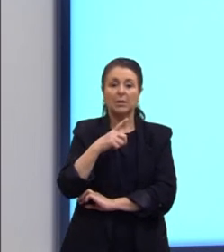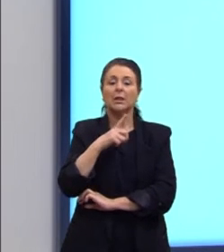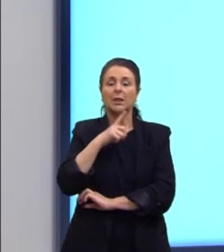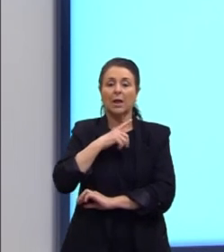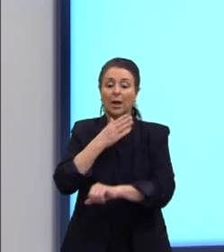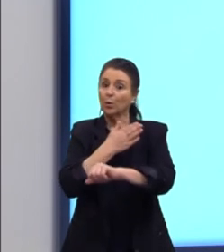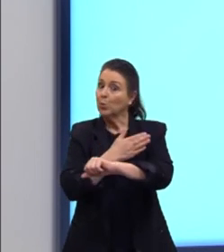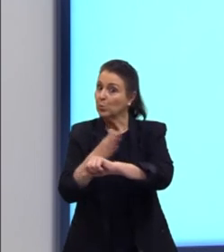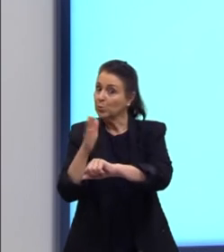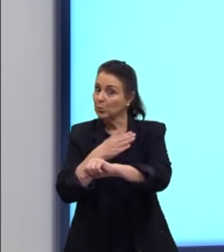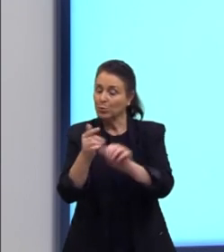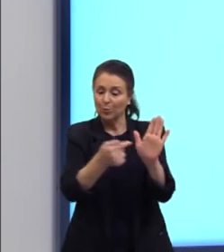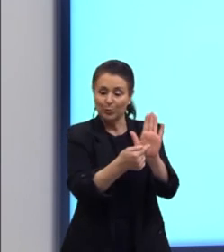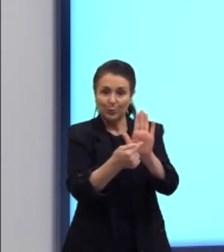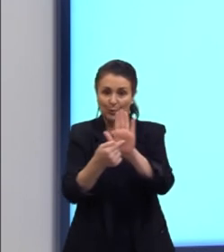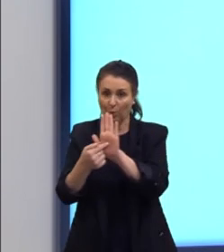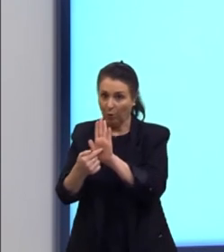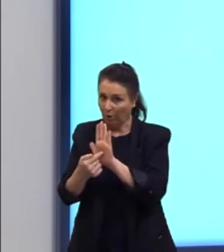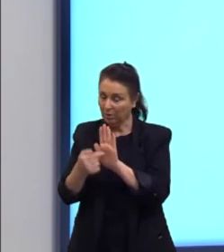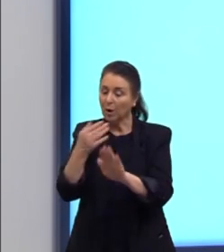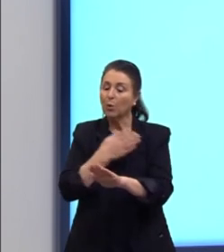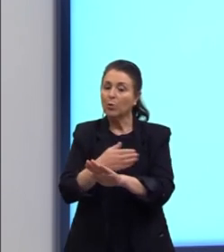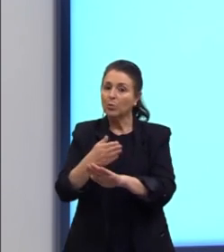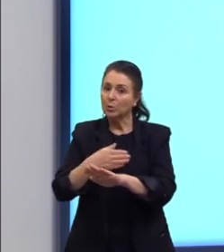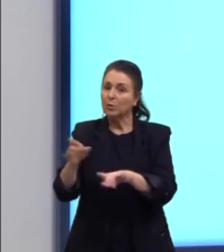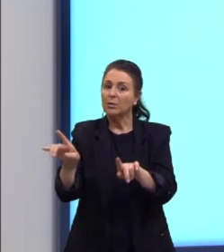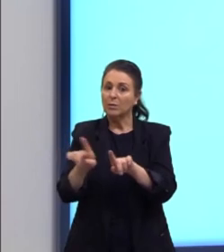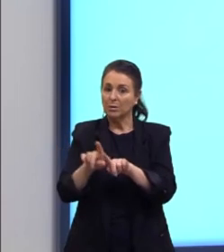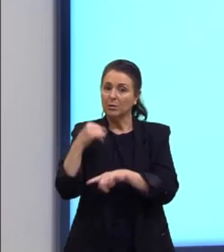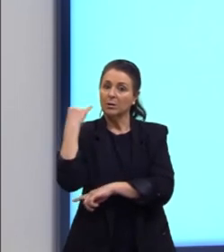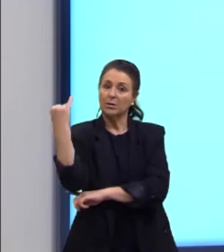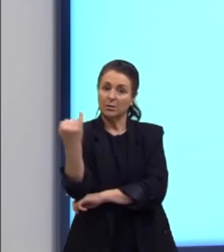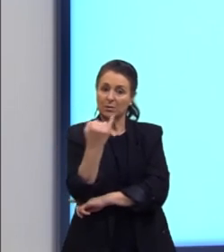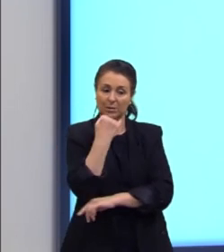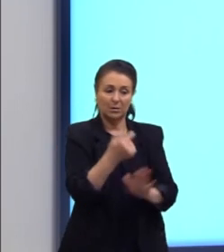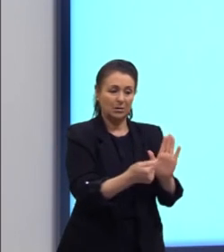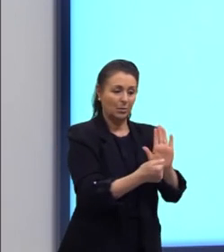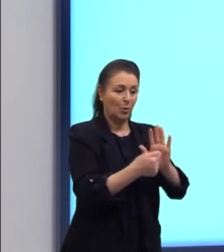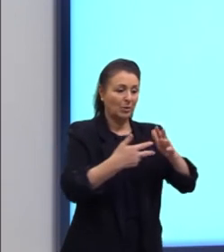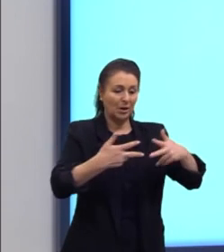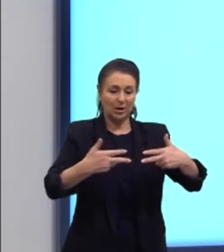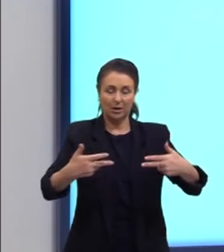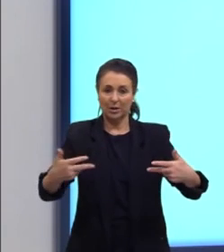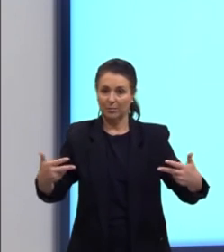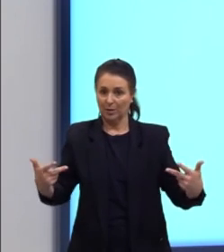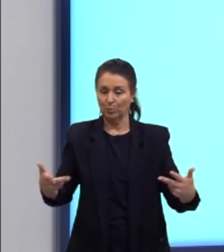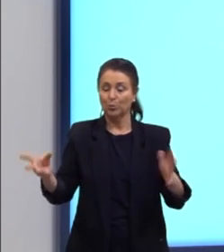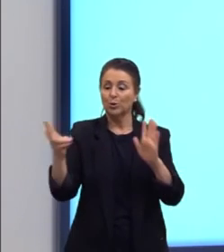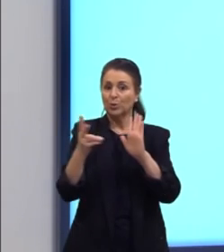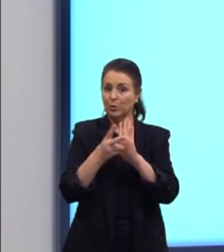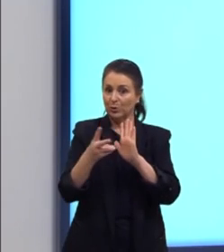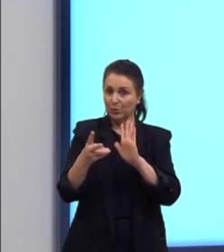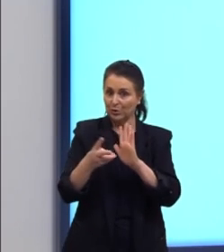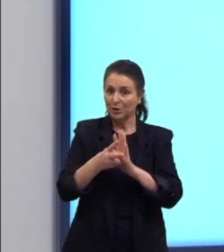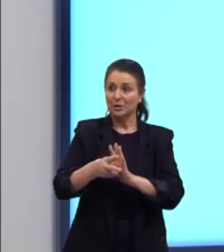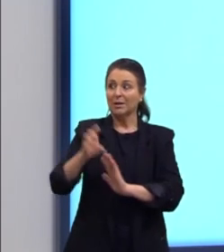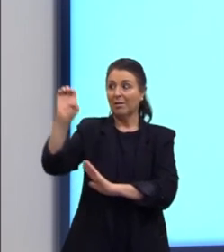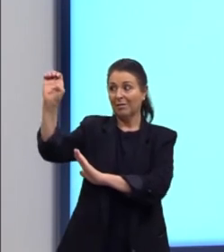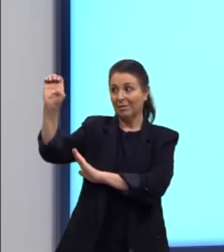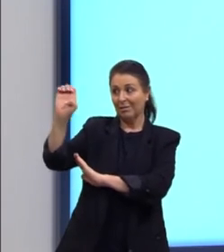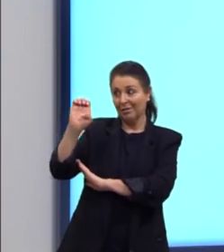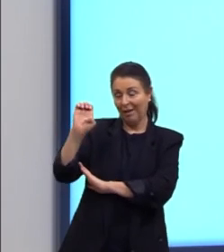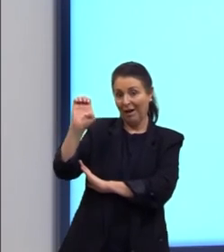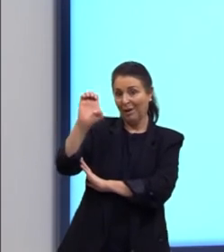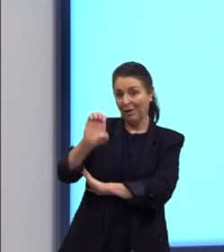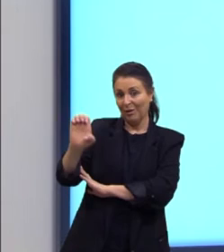de costumes, um costume também que traz elementos indígenas e elementos europeus,